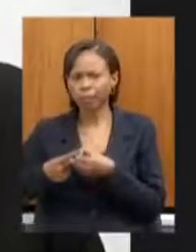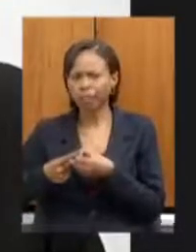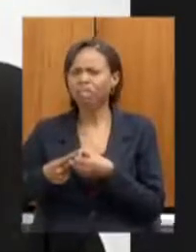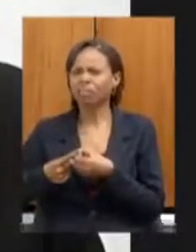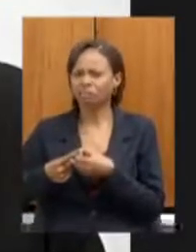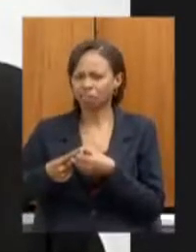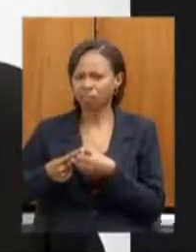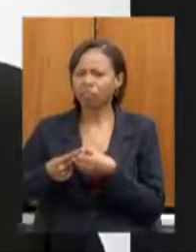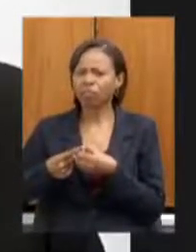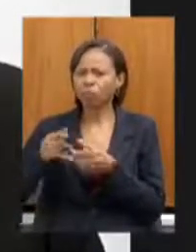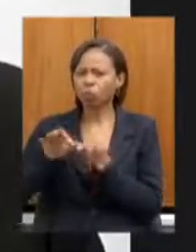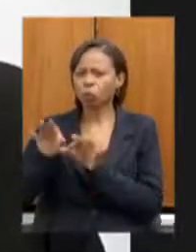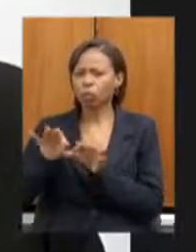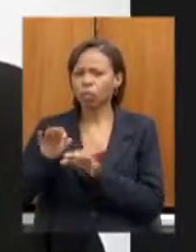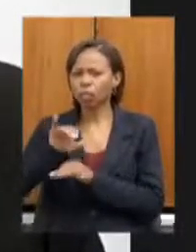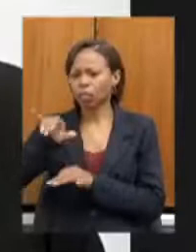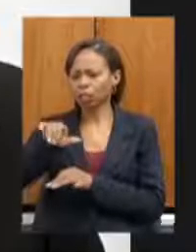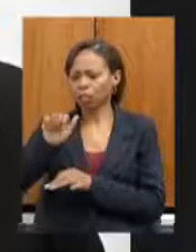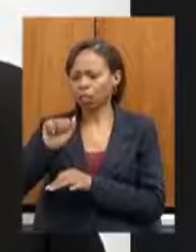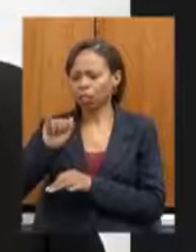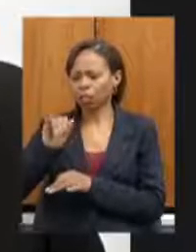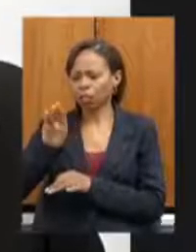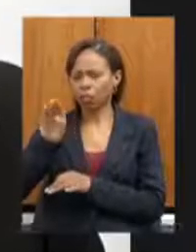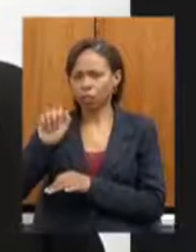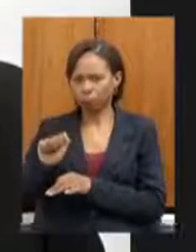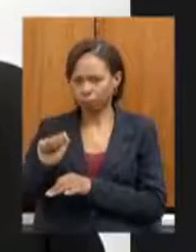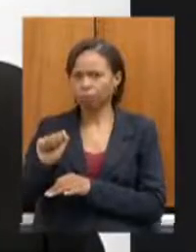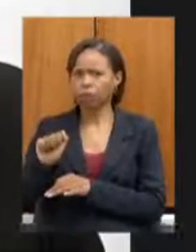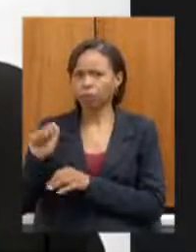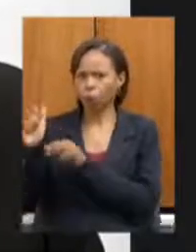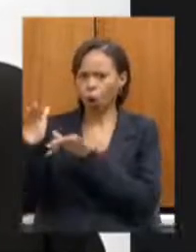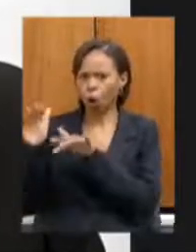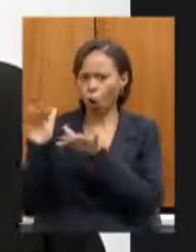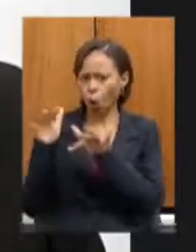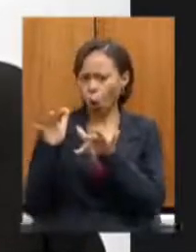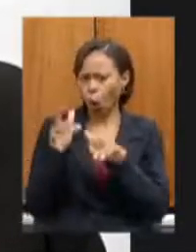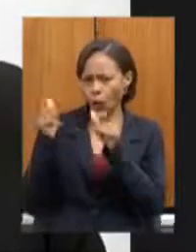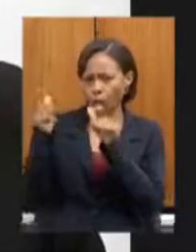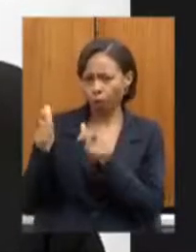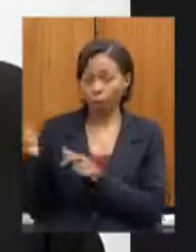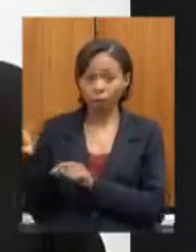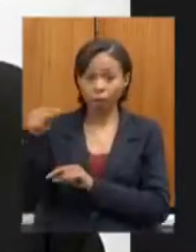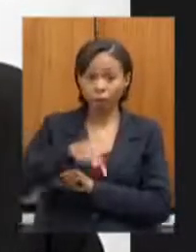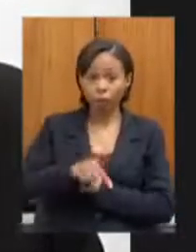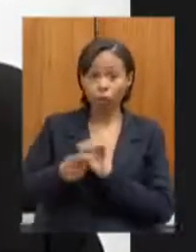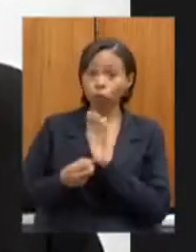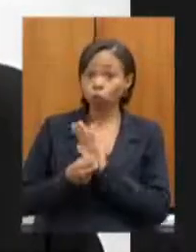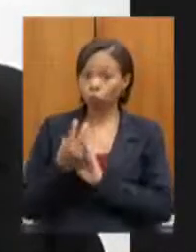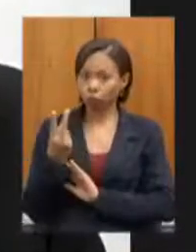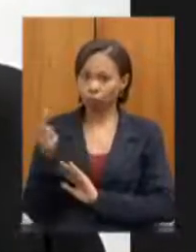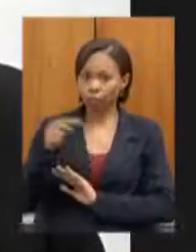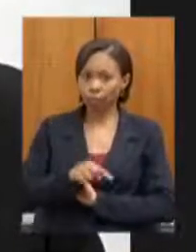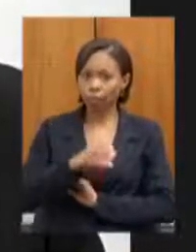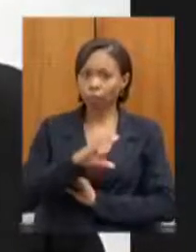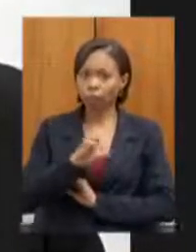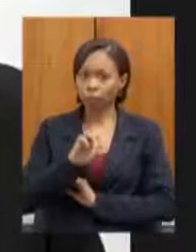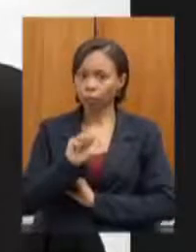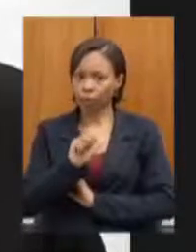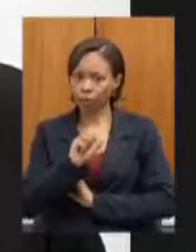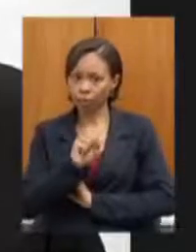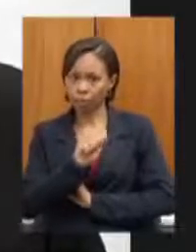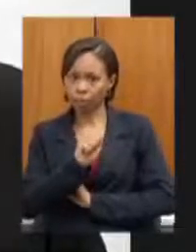projeto de regração de fruticultura da América Latina vem duas vezes por semana aqui em Belo Horizonte no Ciasa e